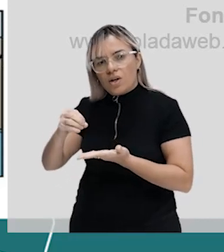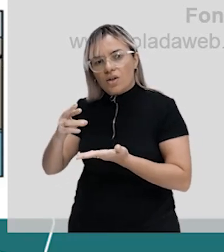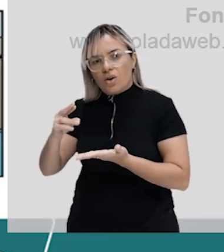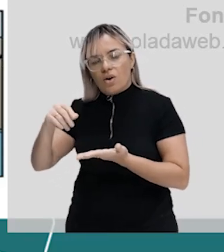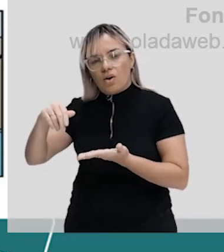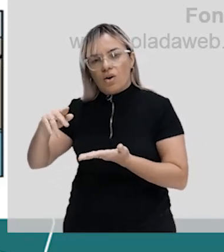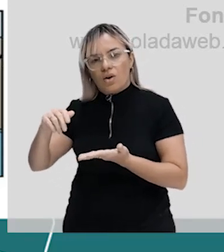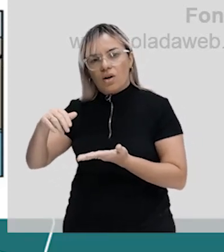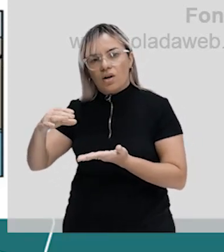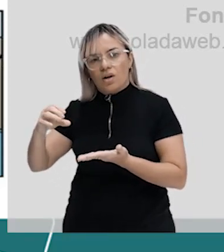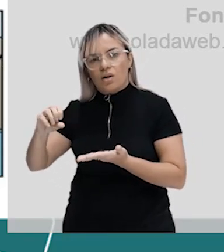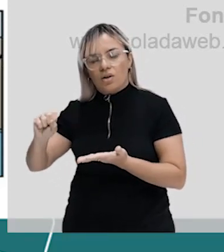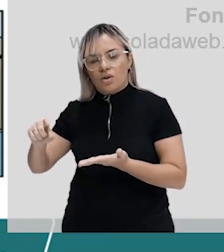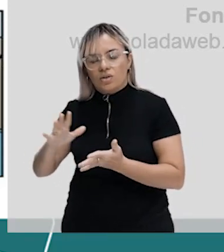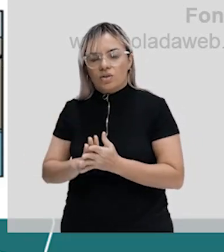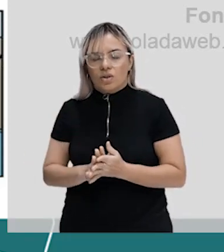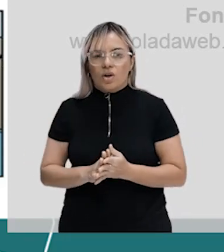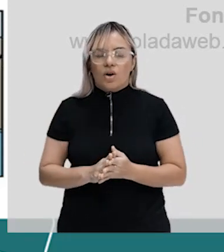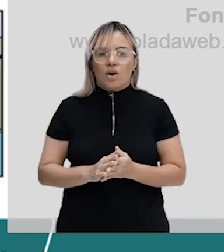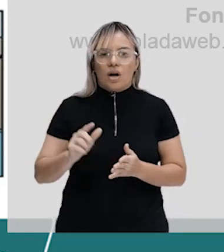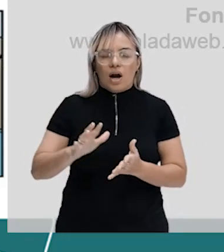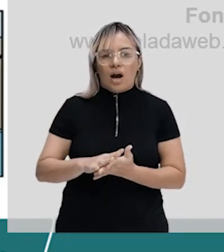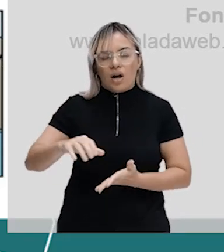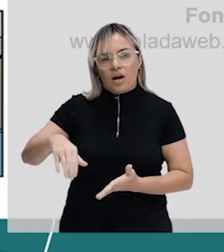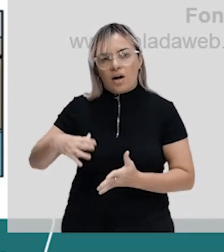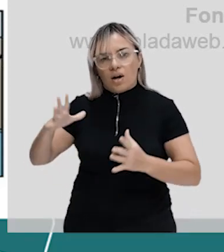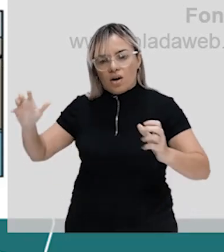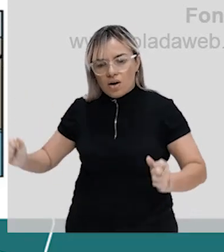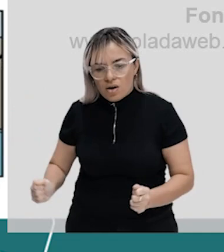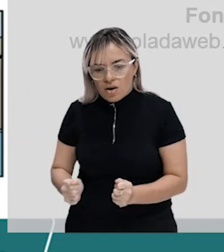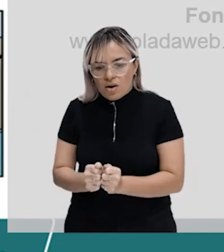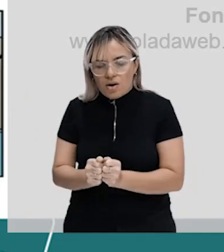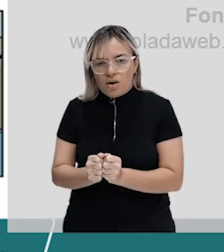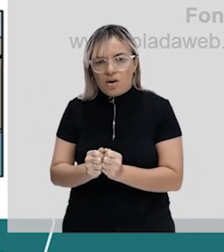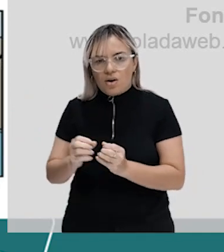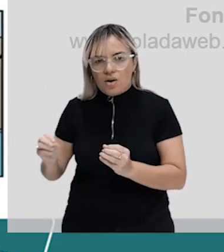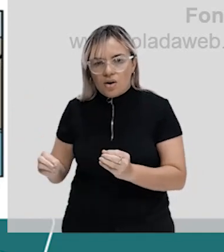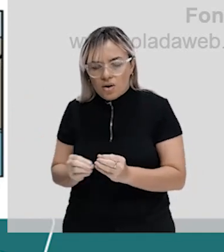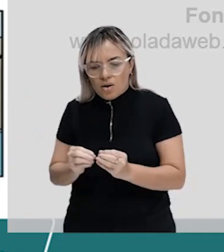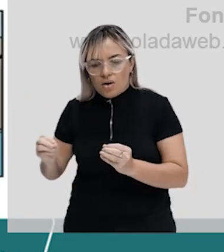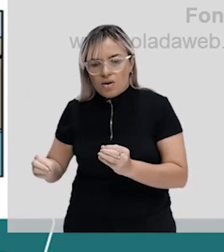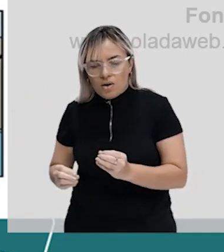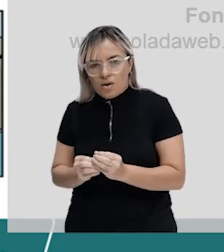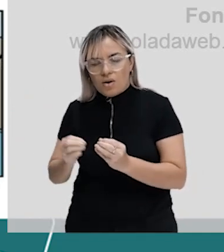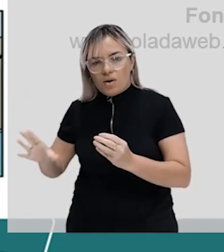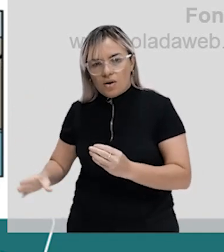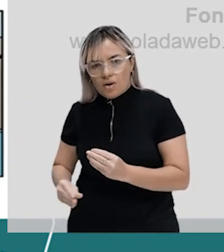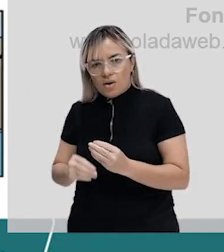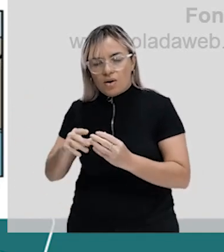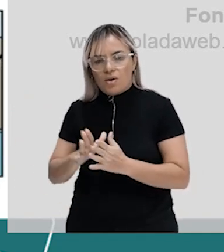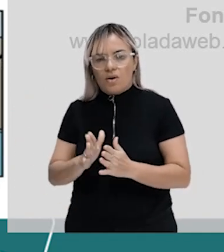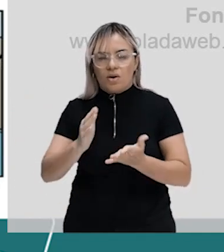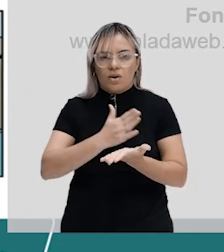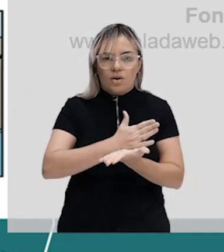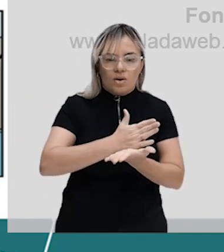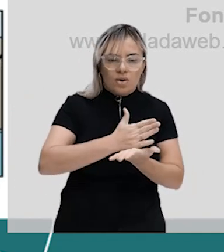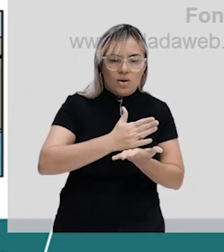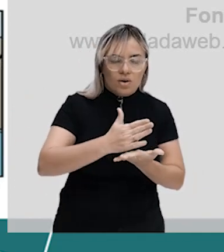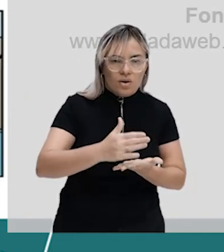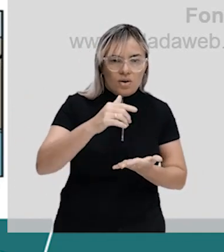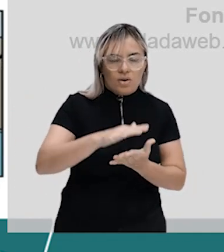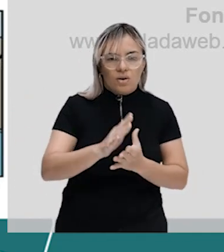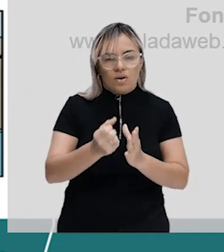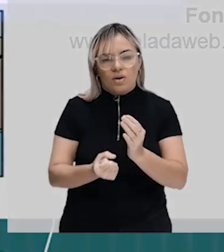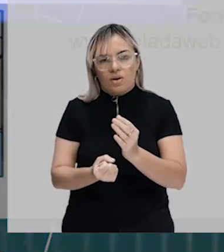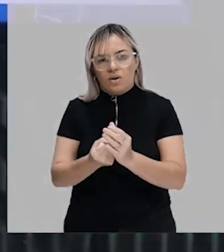aglomerações, ou seja, ajuntamentos, e começou a se formar os primeiros compartimentos